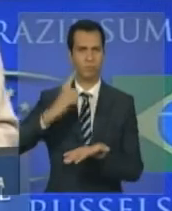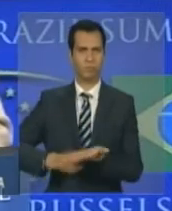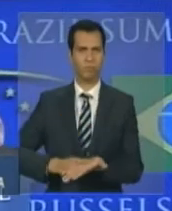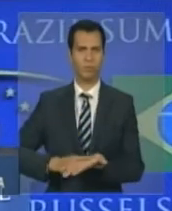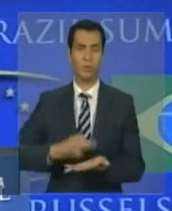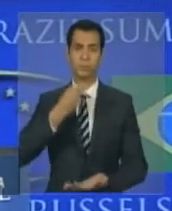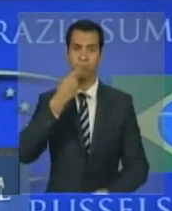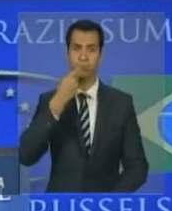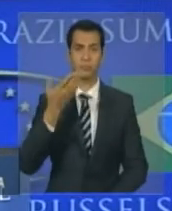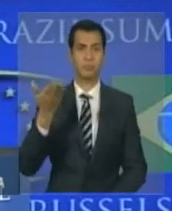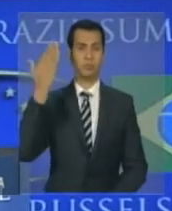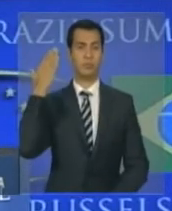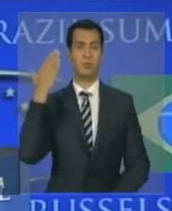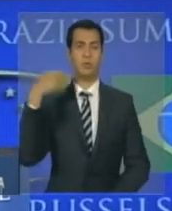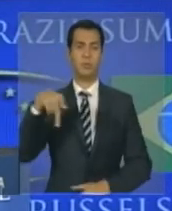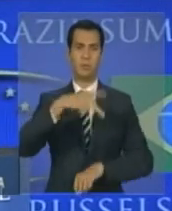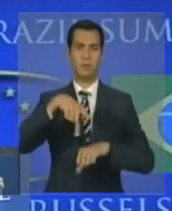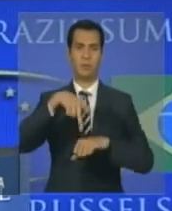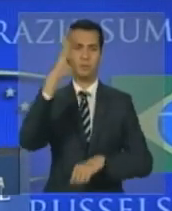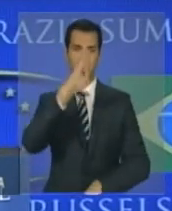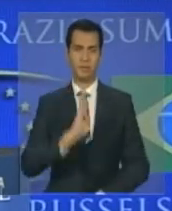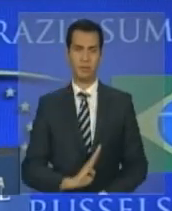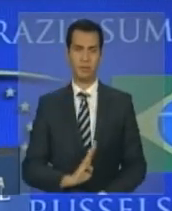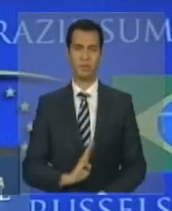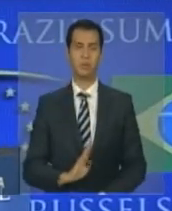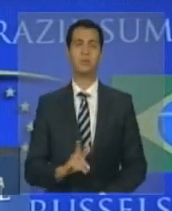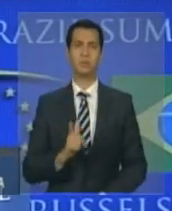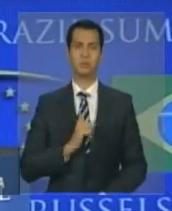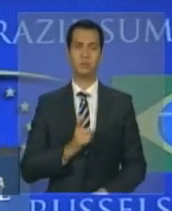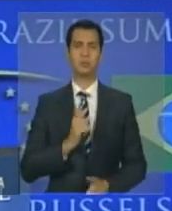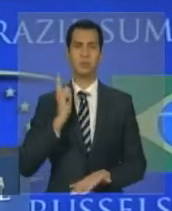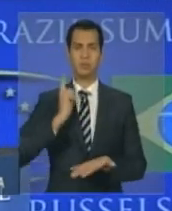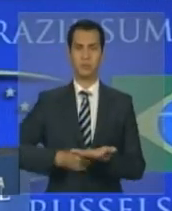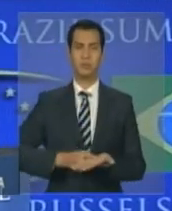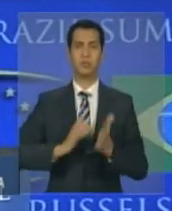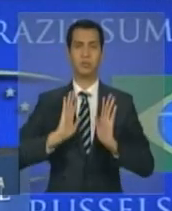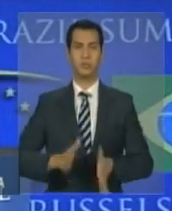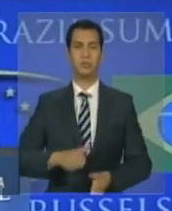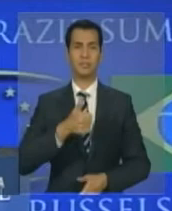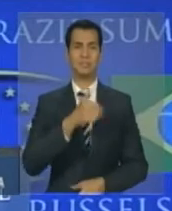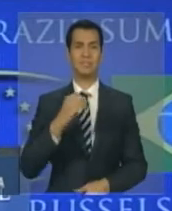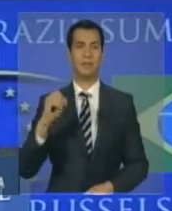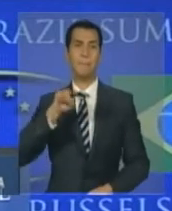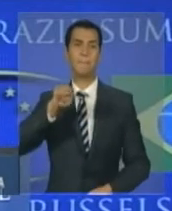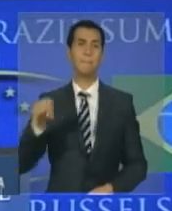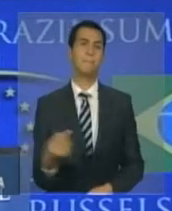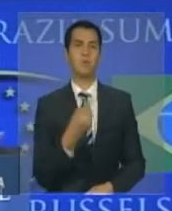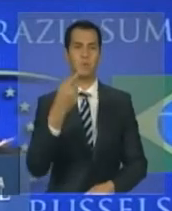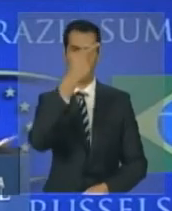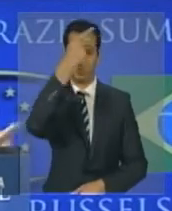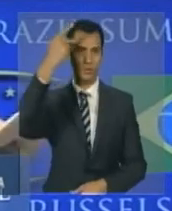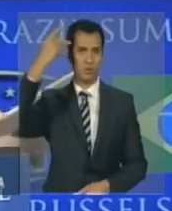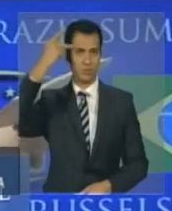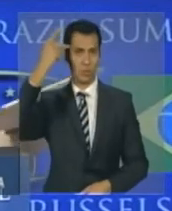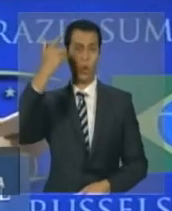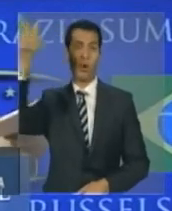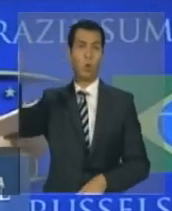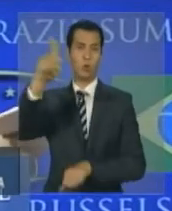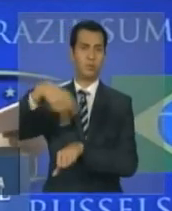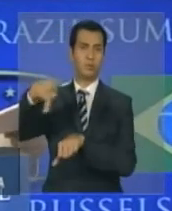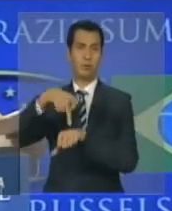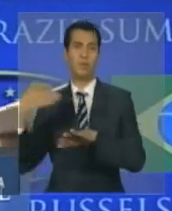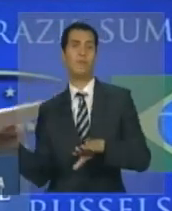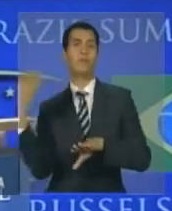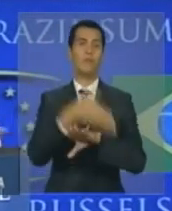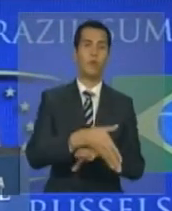Recentemente, nosso país assegurou a regularização de mais de 100 mil imigrantes que buscaram no Brasil trabalho